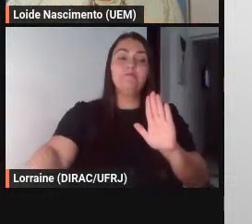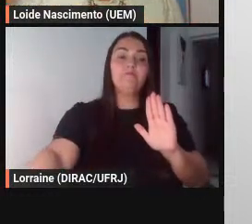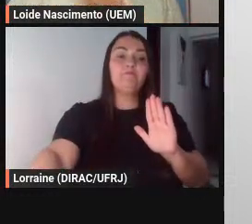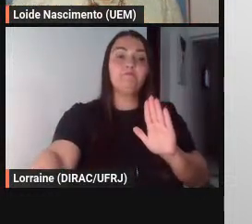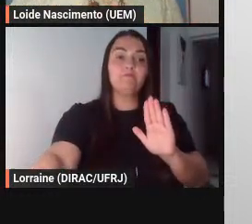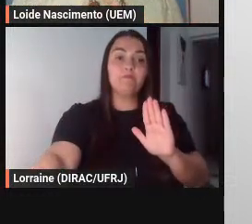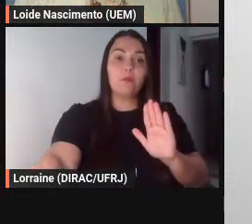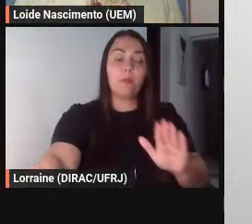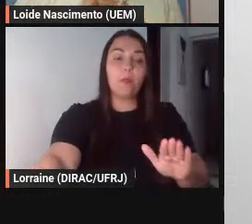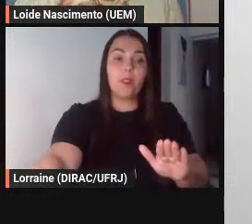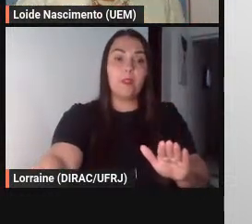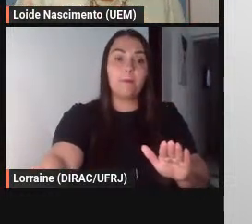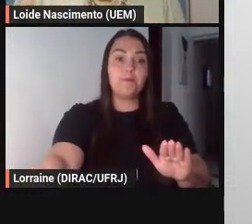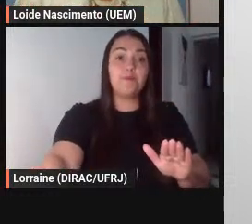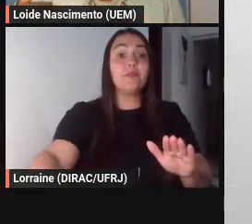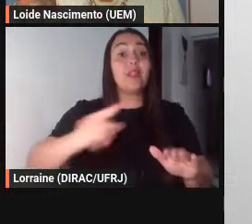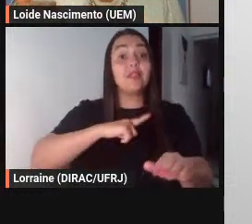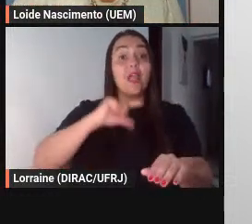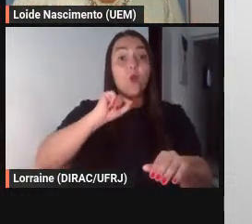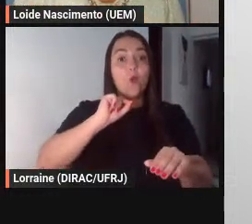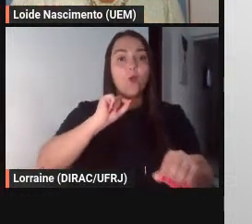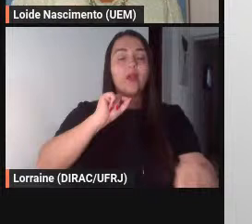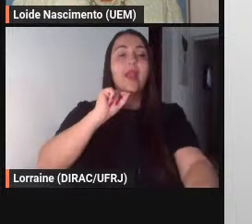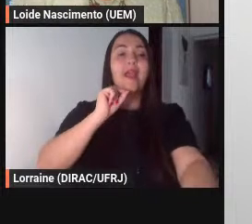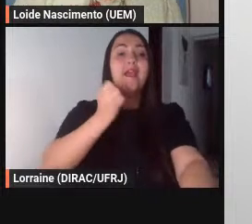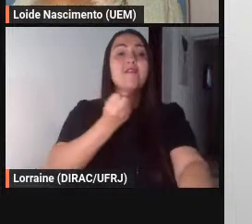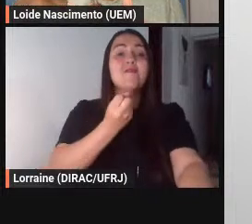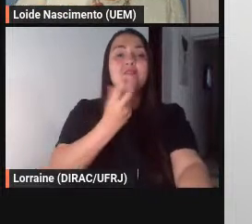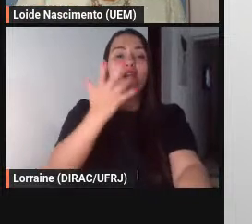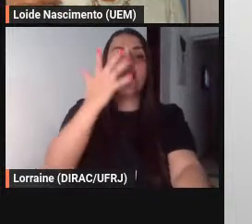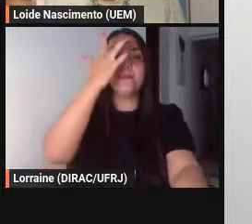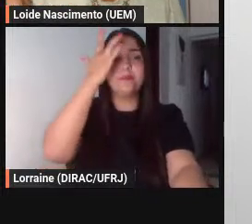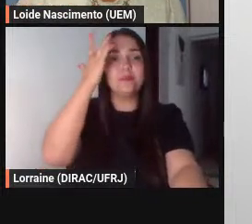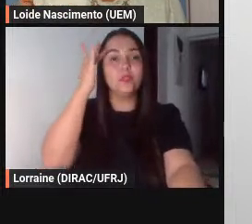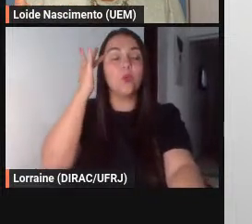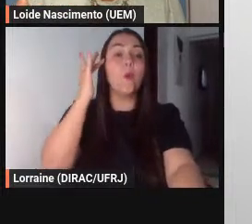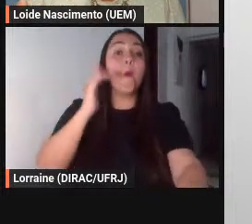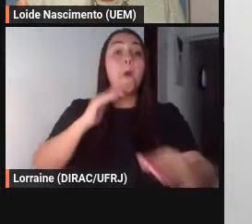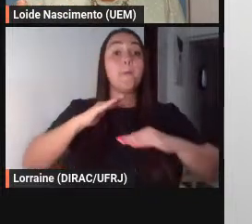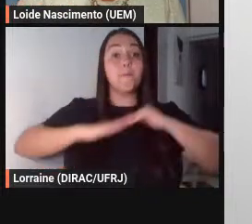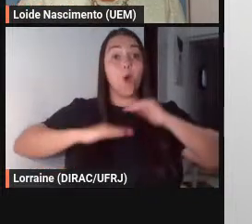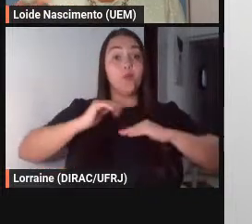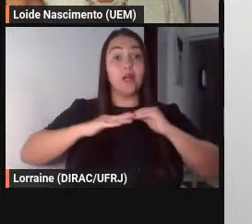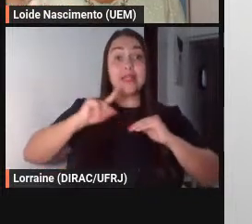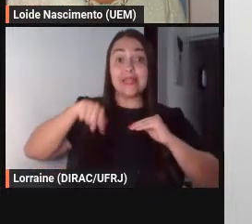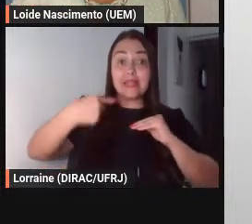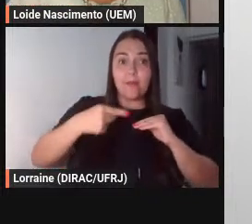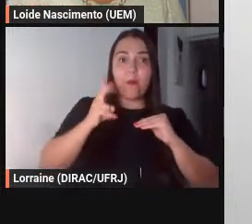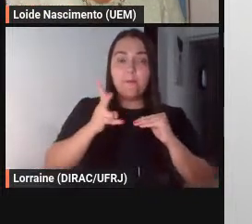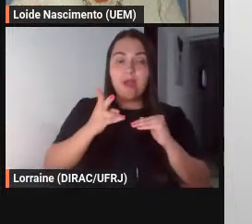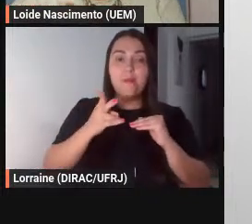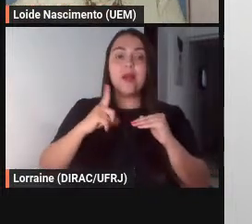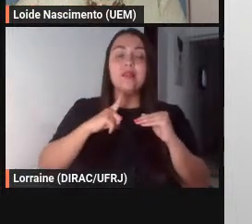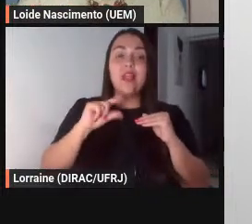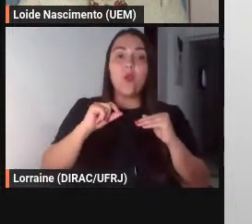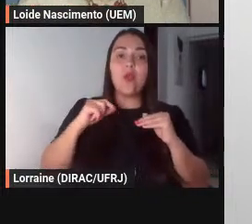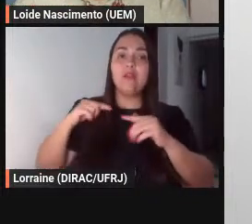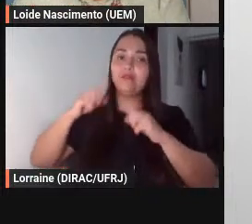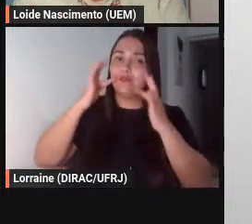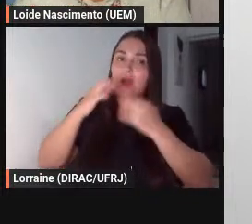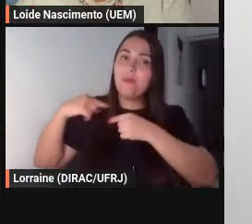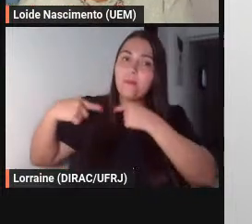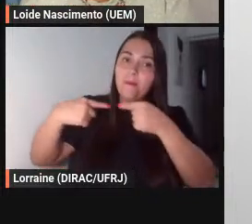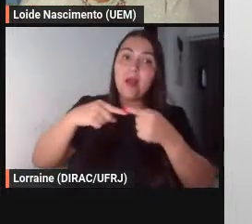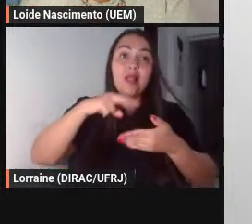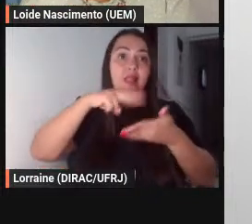inúmeros escritores que se seguem após Lobato que se seguem né e que são herdeiros de Lobato que leram